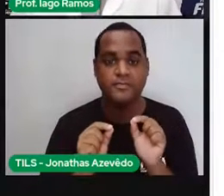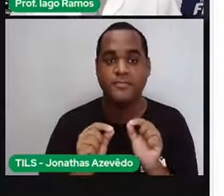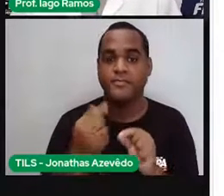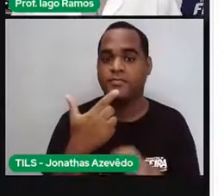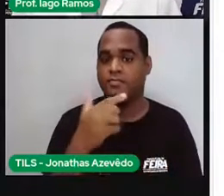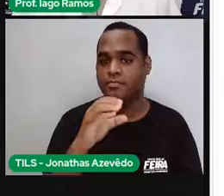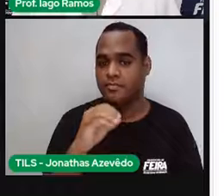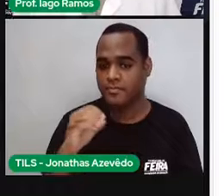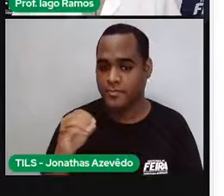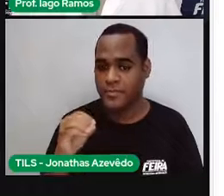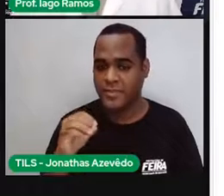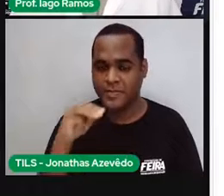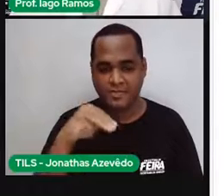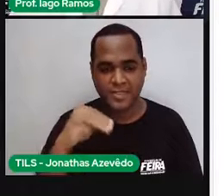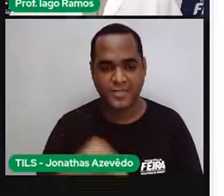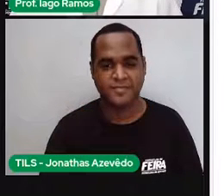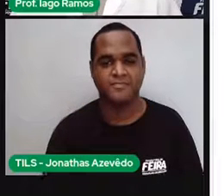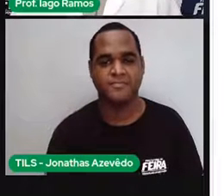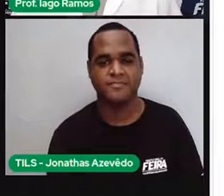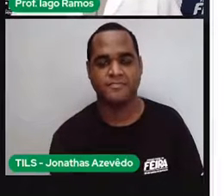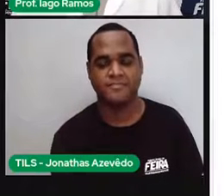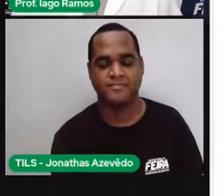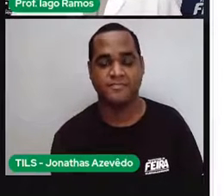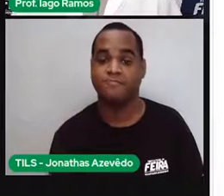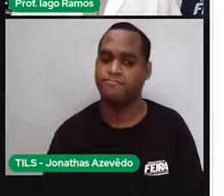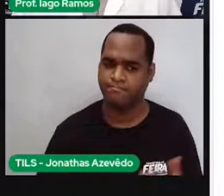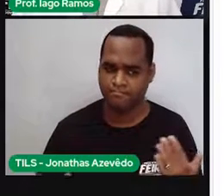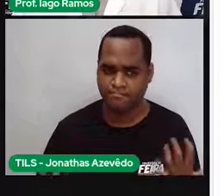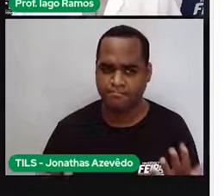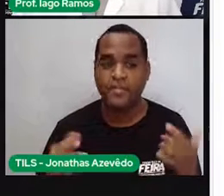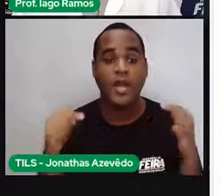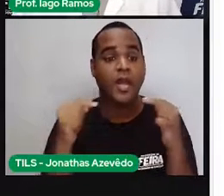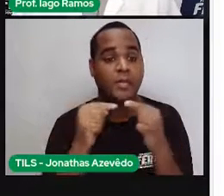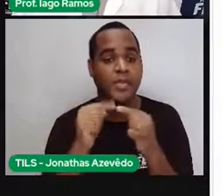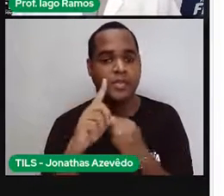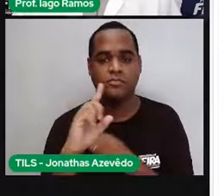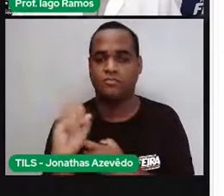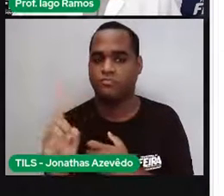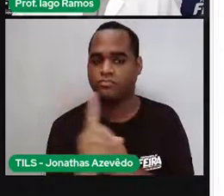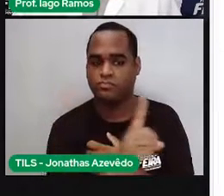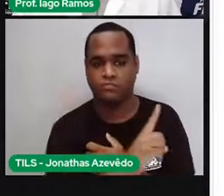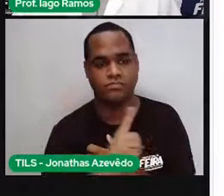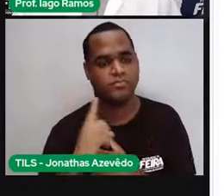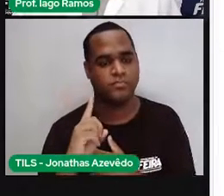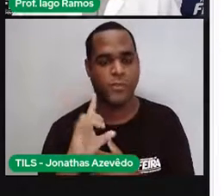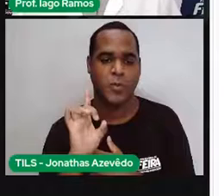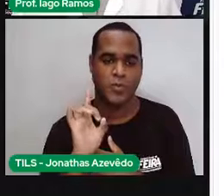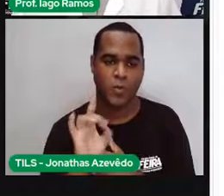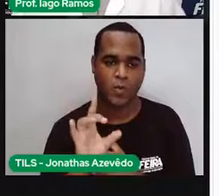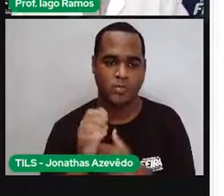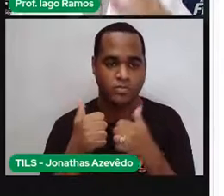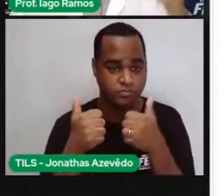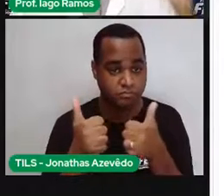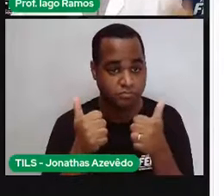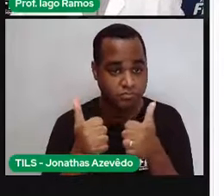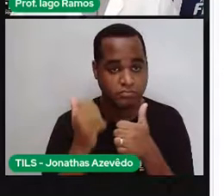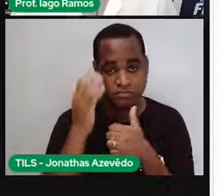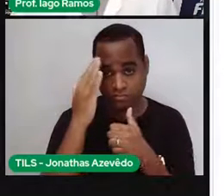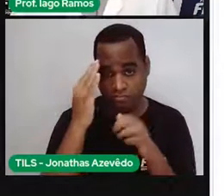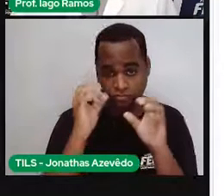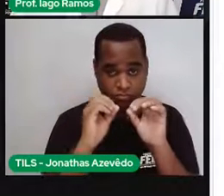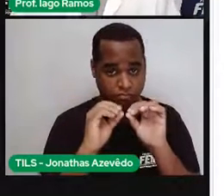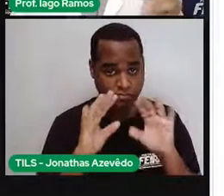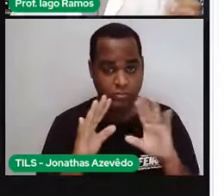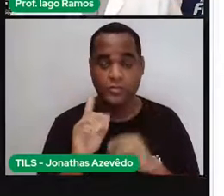metros. Isso é para uma volta. Tá? Em uma volta,